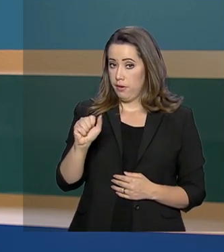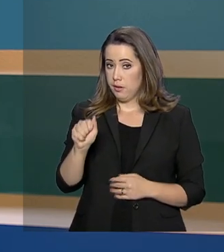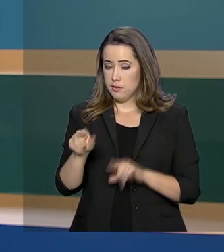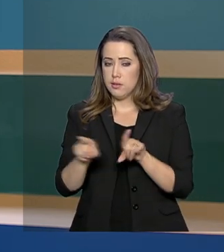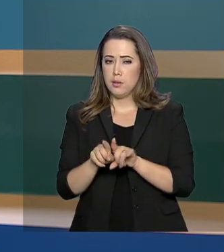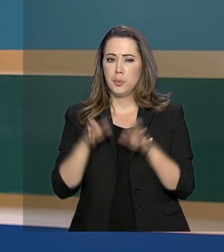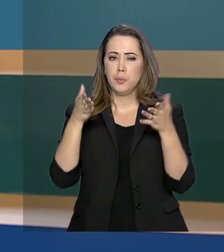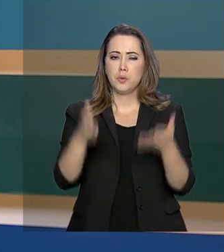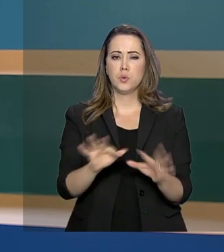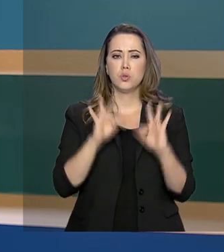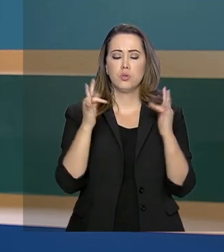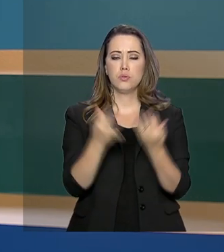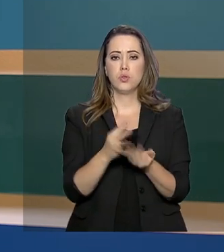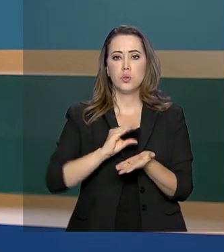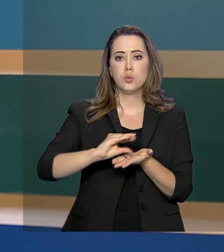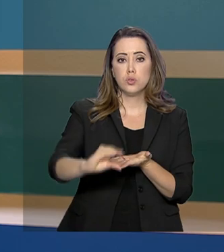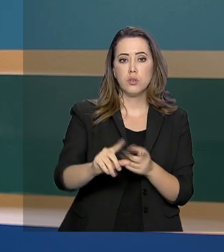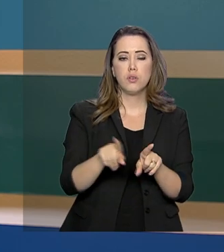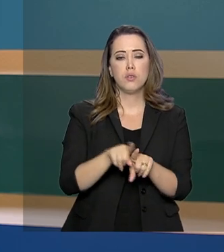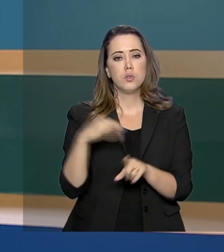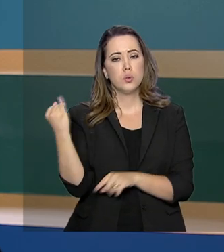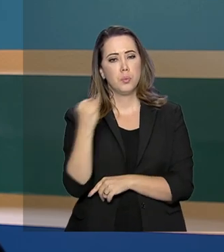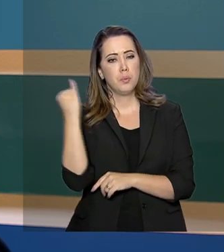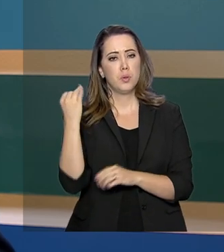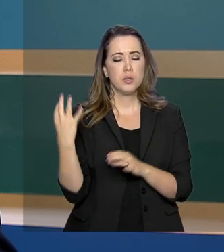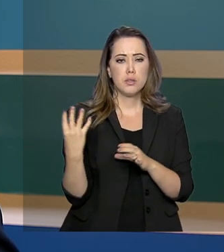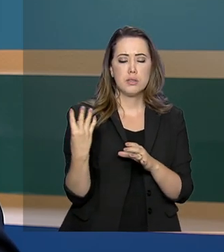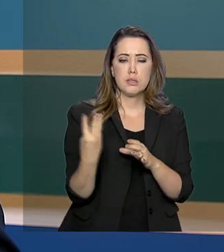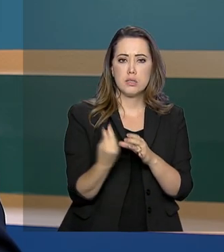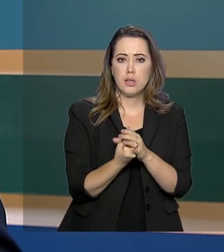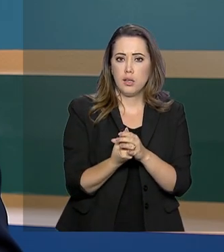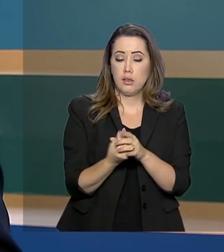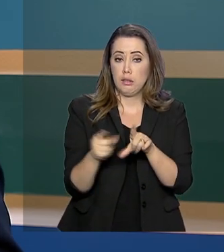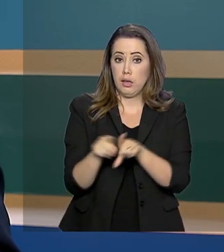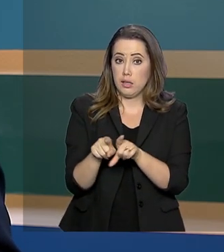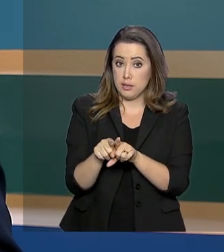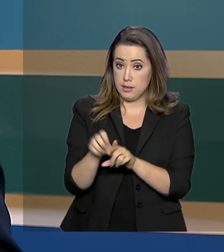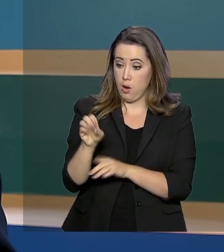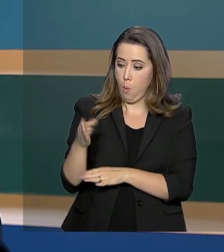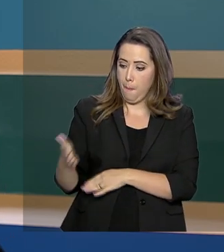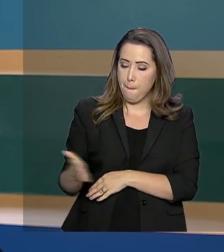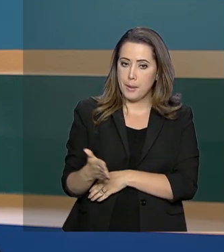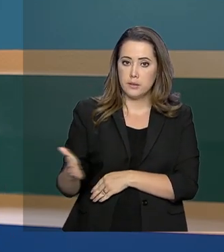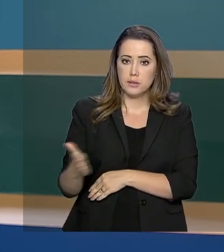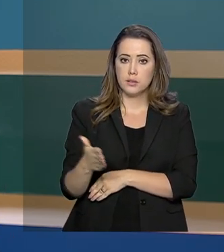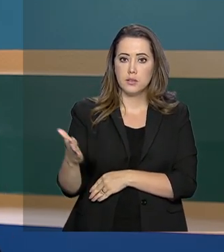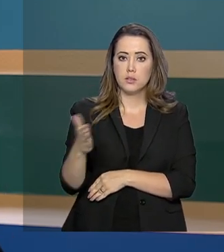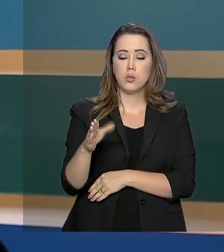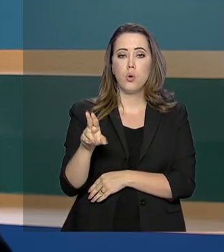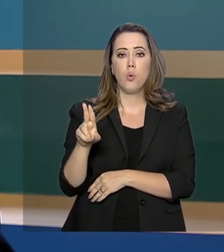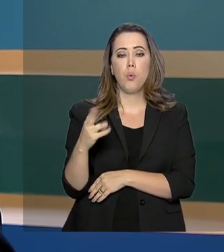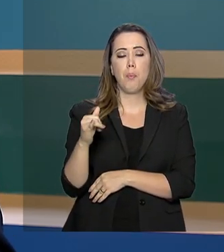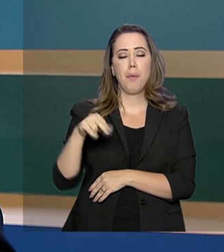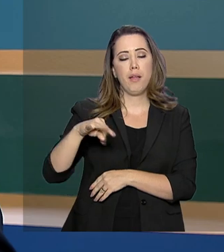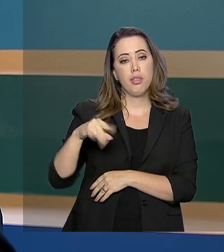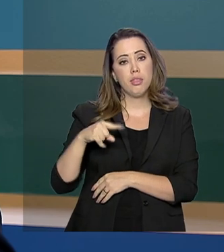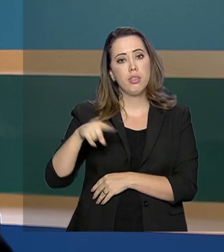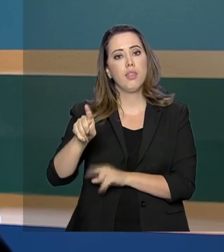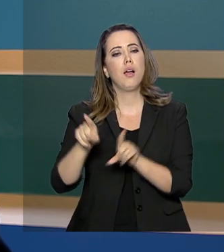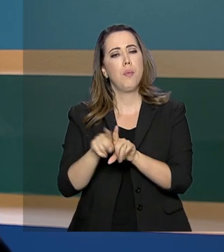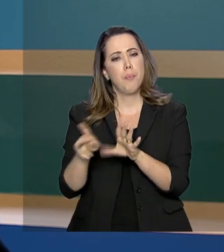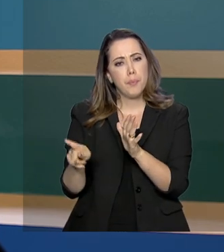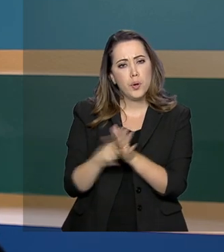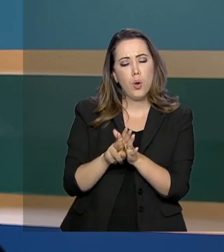do Fórum de Investimentos e falou sobre a integração do submarino Humaitá, que faz parte do Programa de Desenvolvimento de